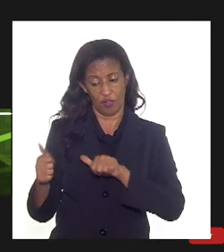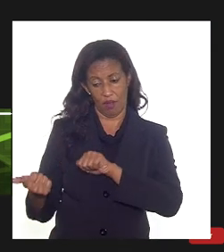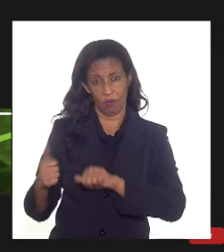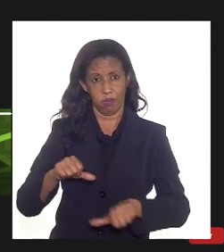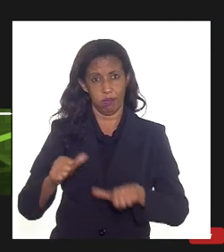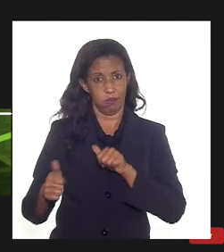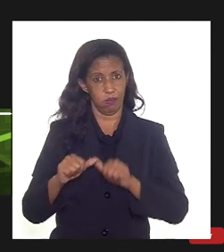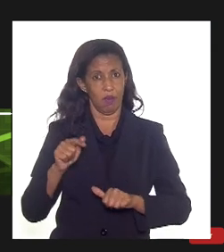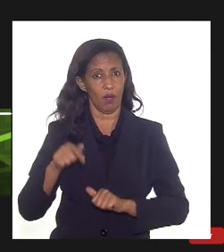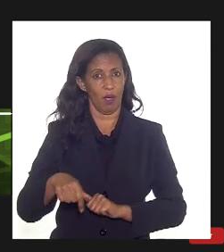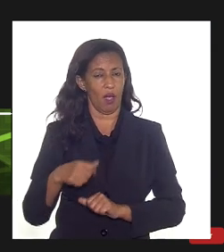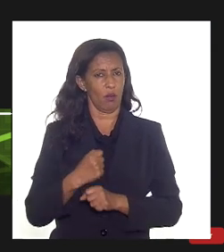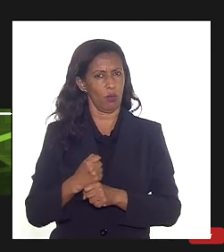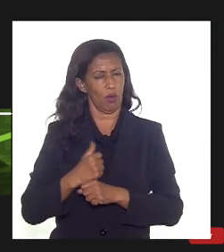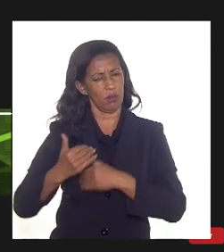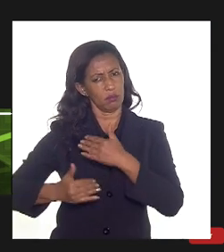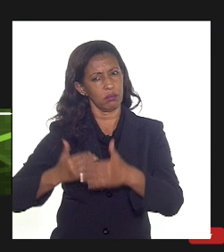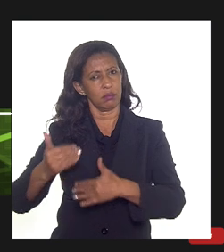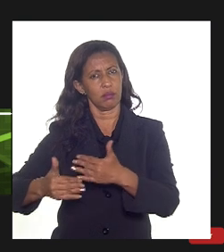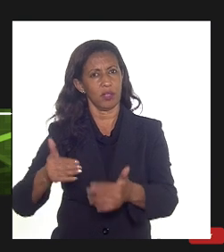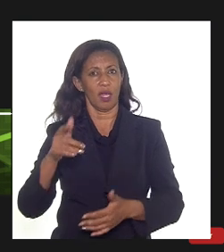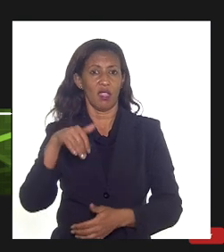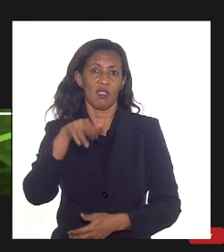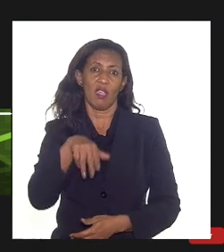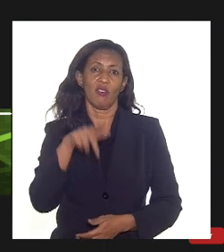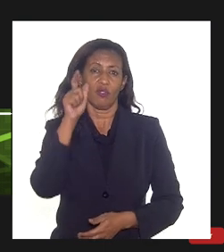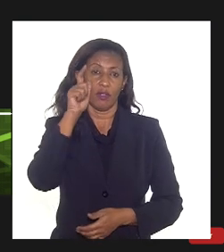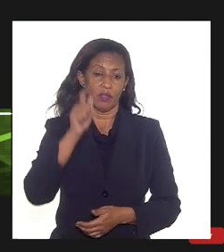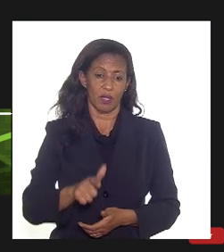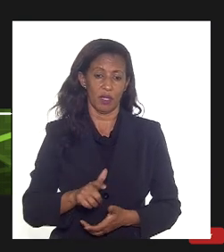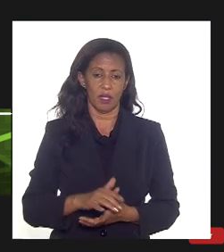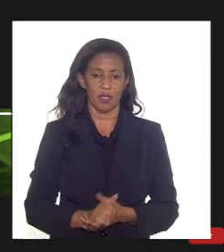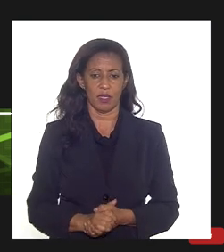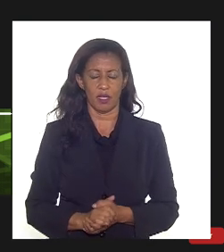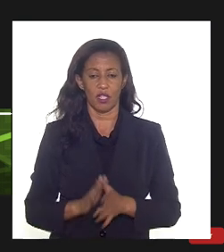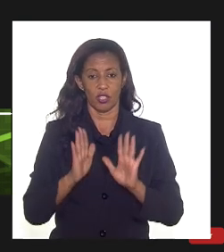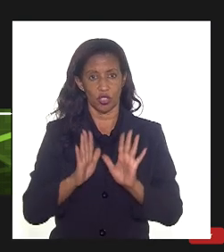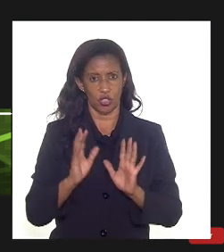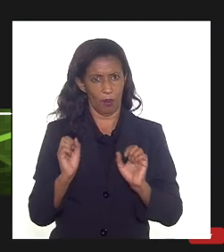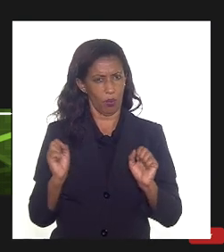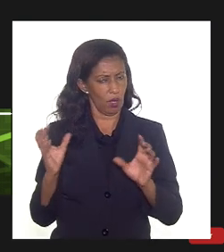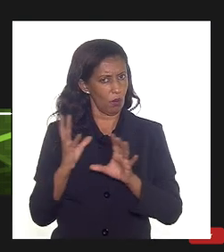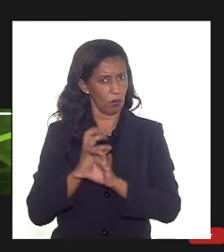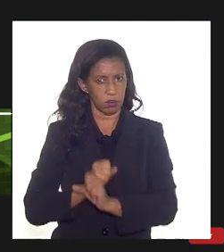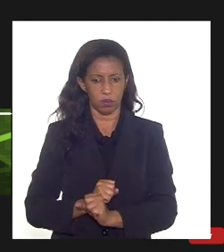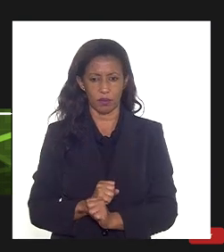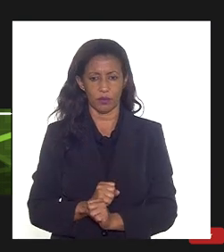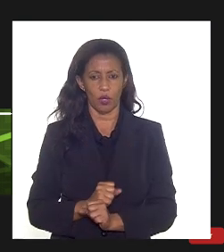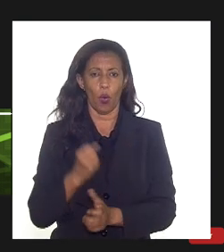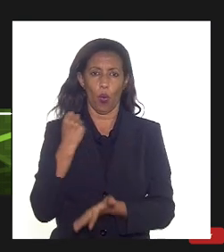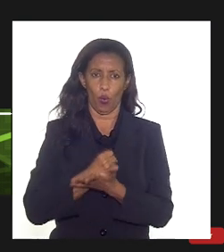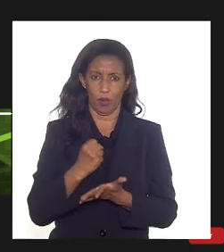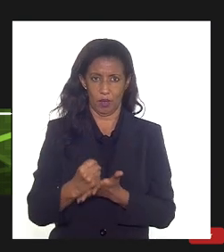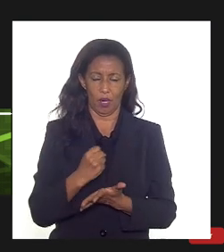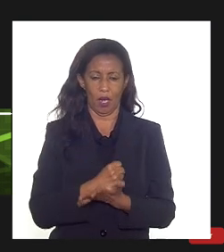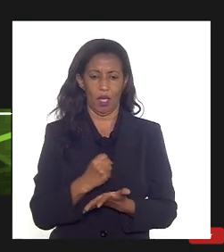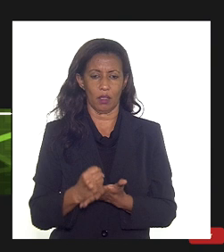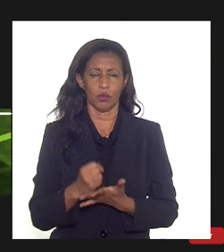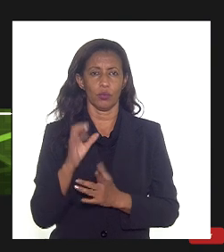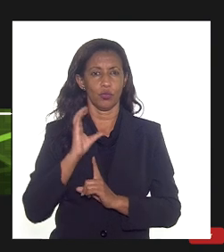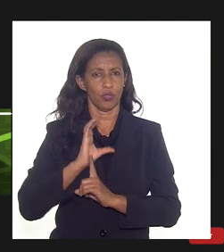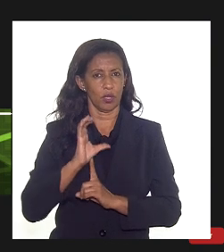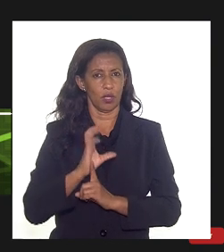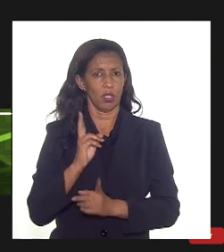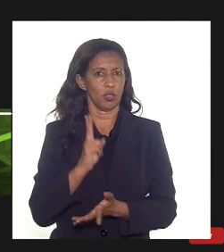ao longo desse ano aqueles que tiverem interesse para podermos então fechar contratos com esses clientes para